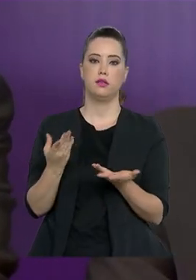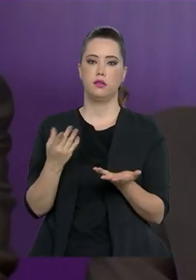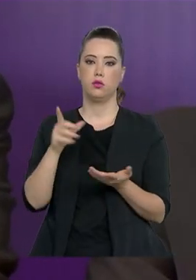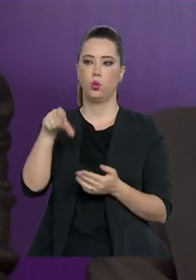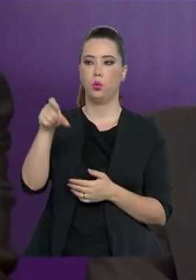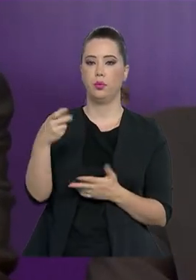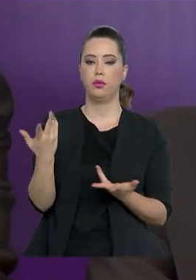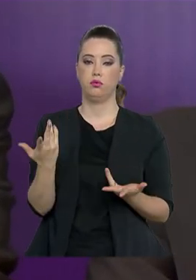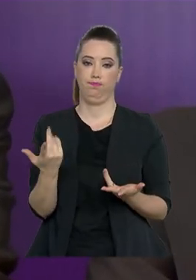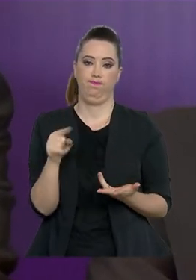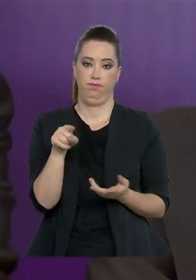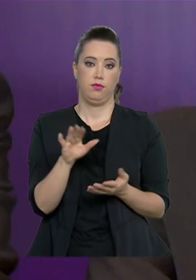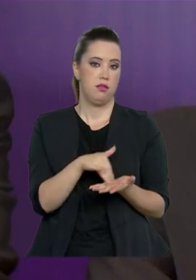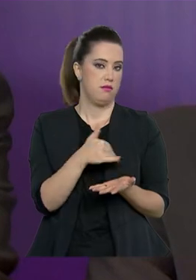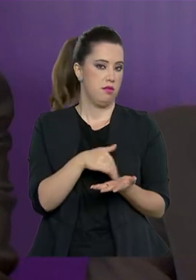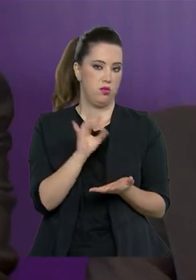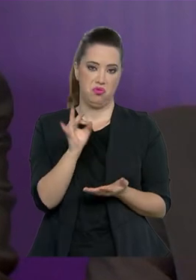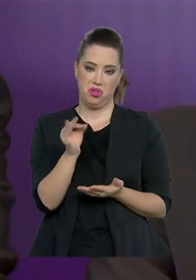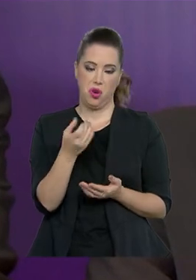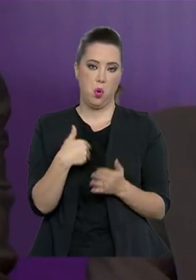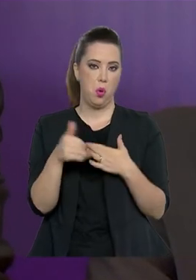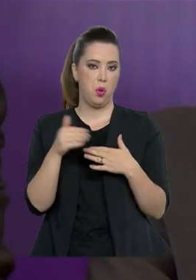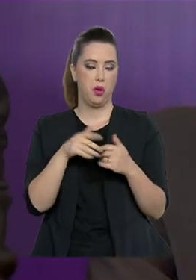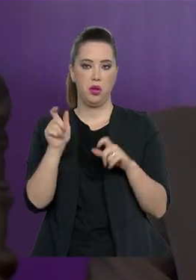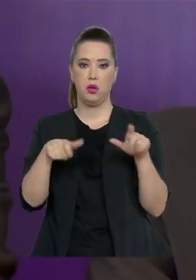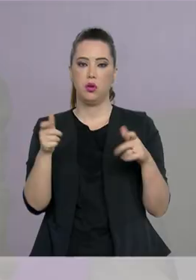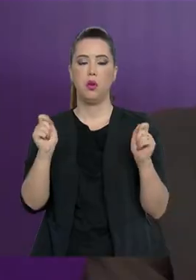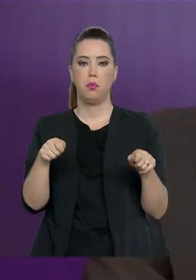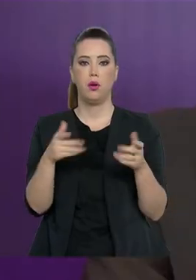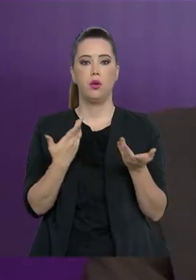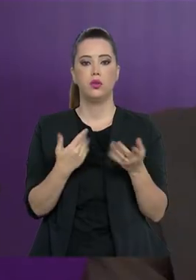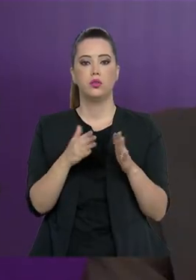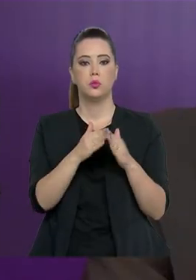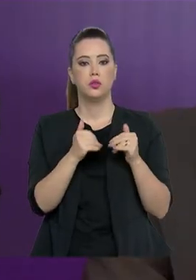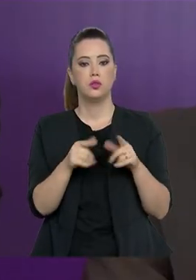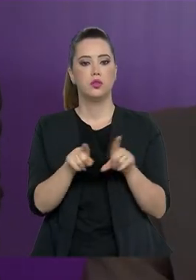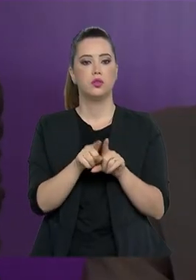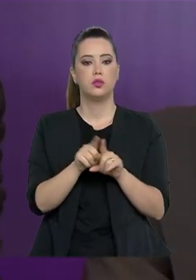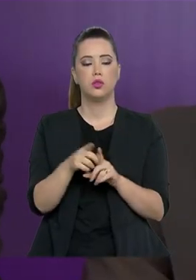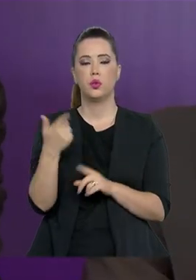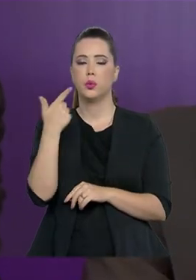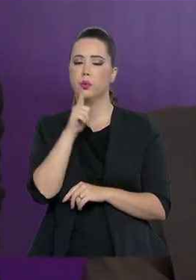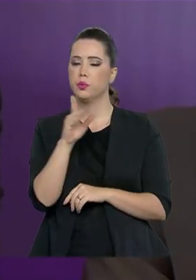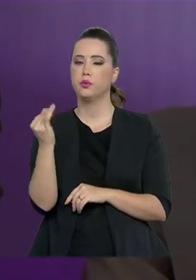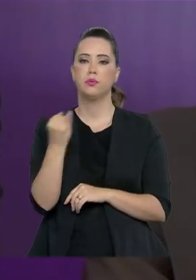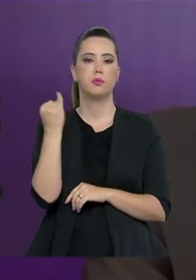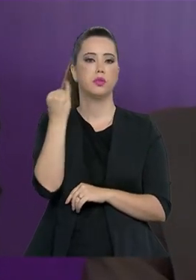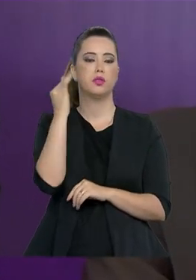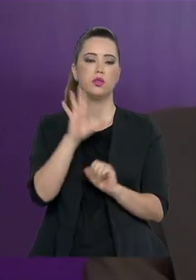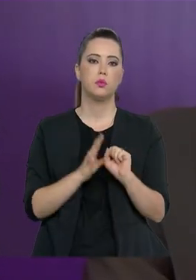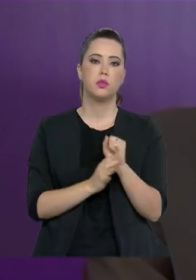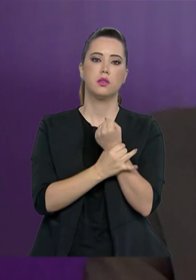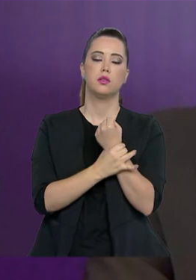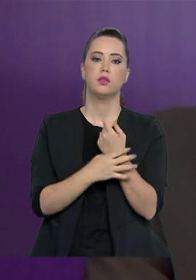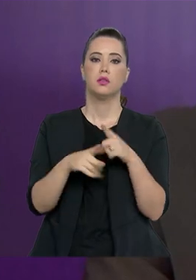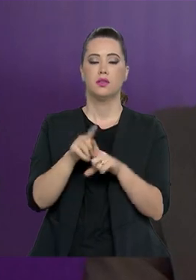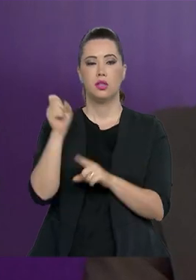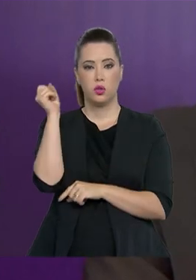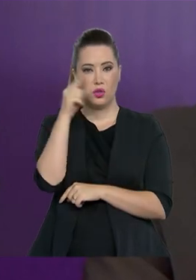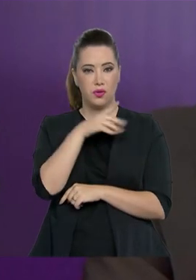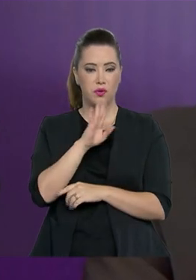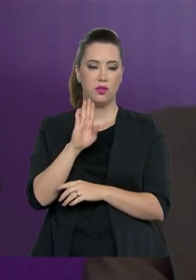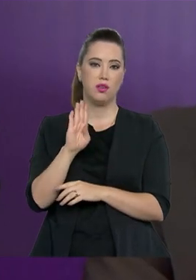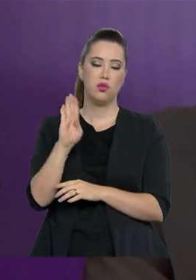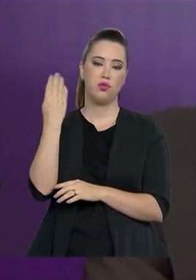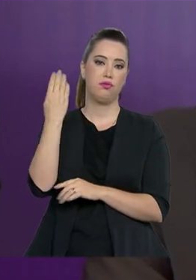cadastrado, qualquer um pode emitir e cobrar por isso. Um ganho para a sociedade e em termos de segurança também. A dificuldade de